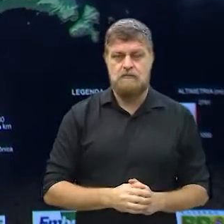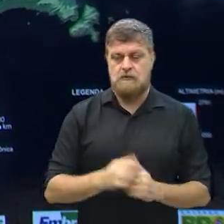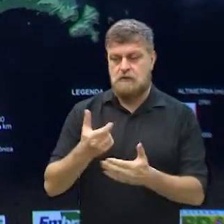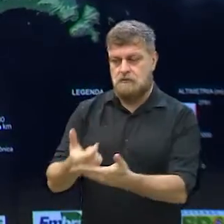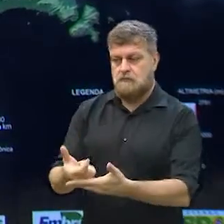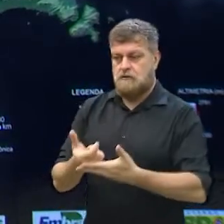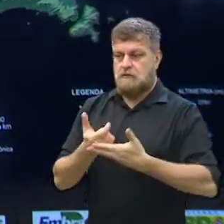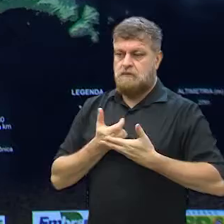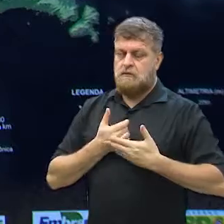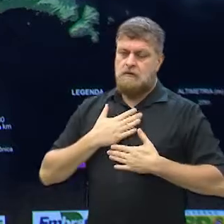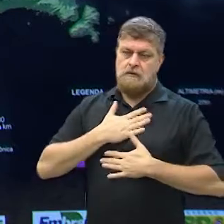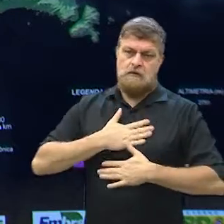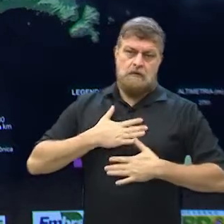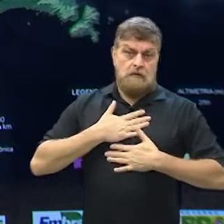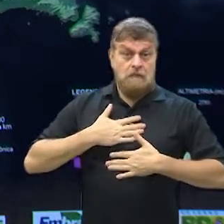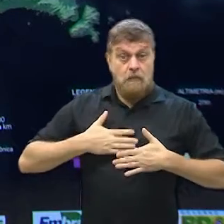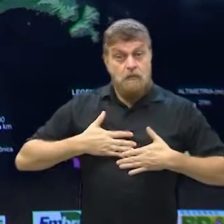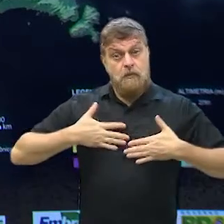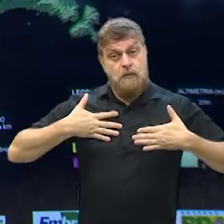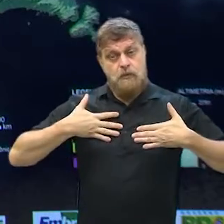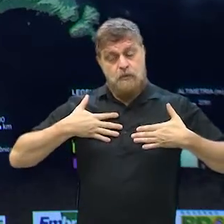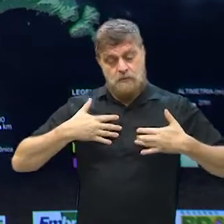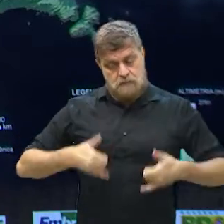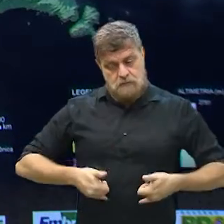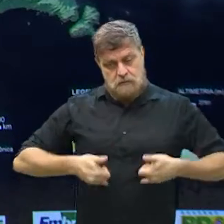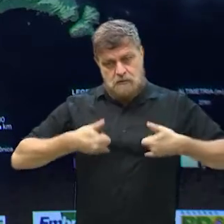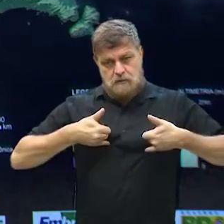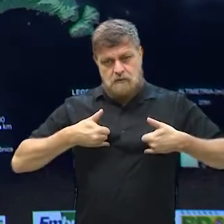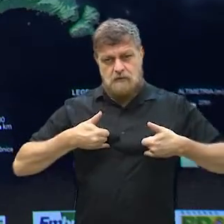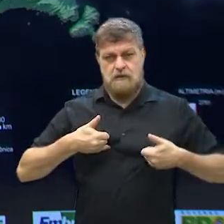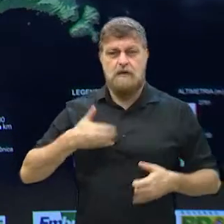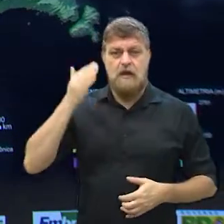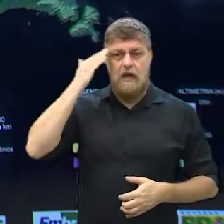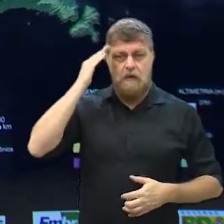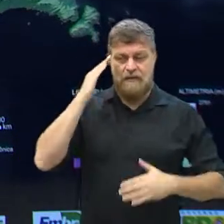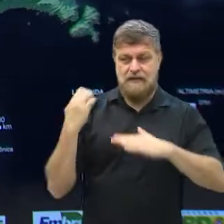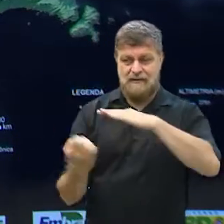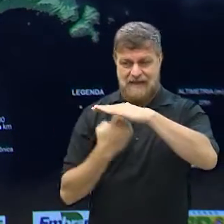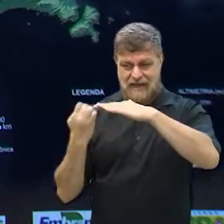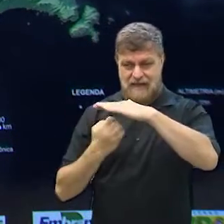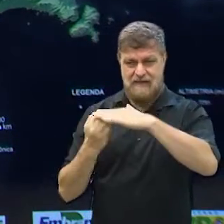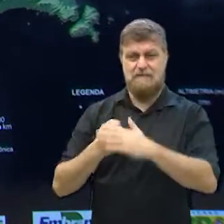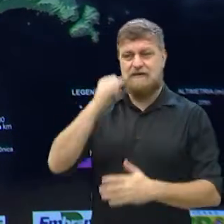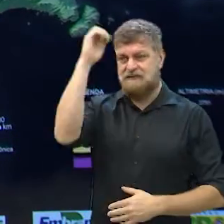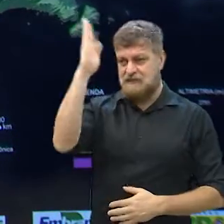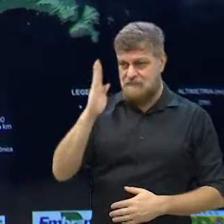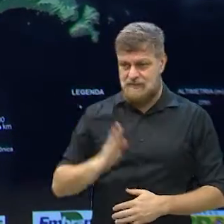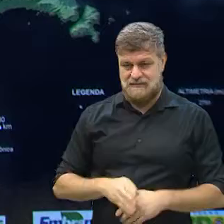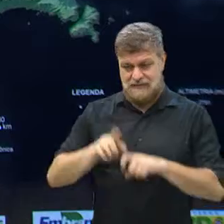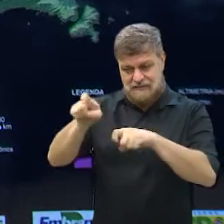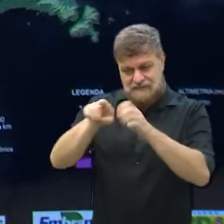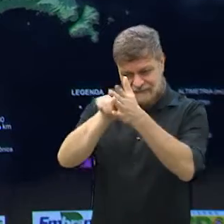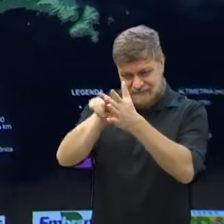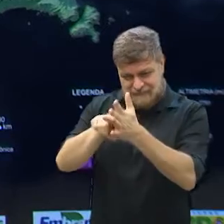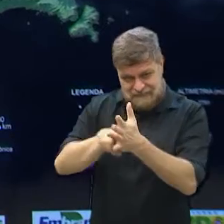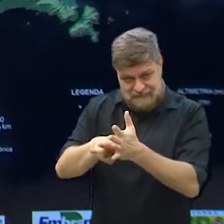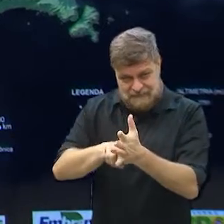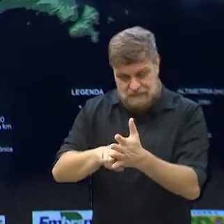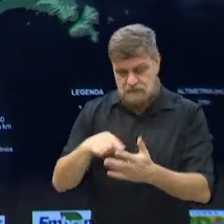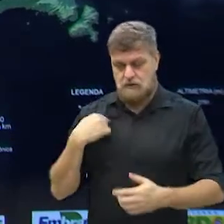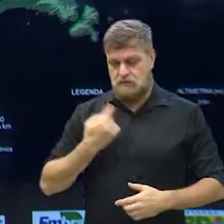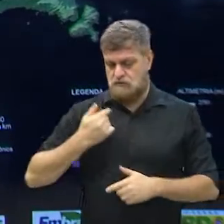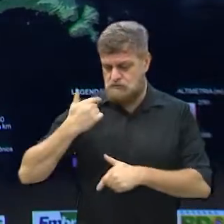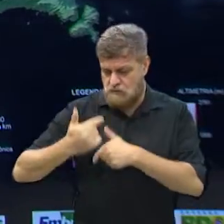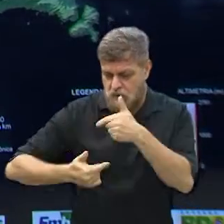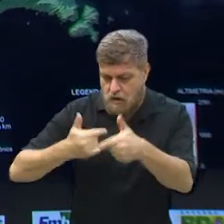recebo com muita alegria, para mim é uma honra. Eu entendo que ela se estende a toda a Embrapa Territorial, porque o trabalho